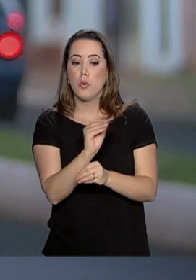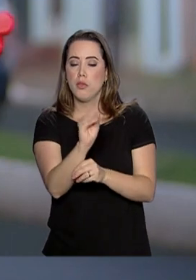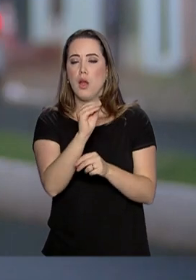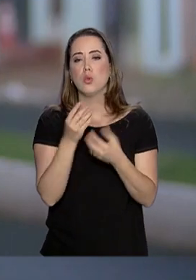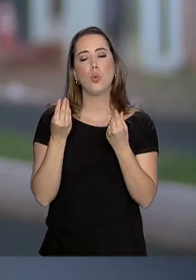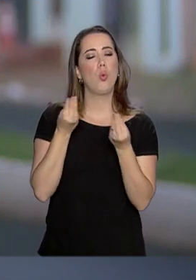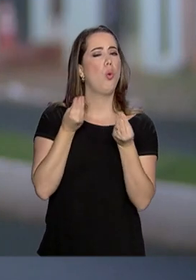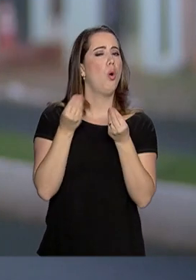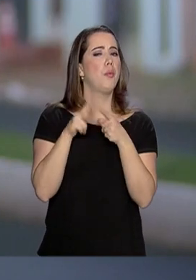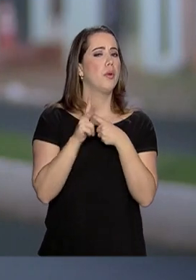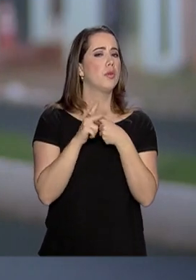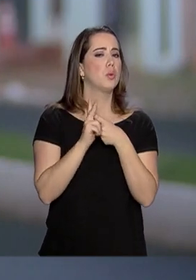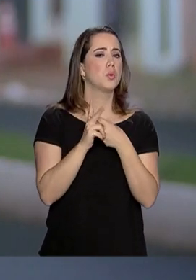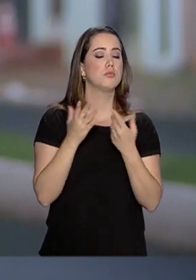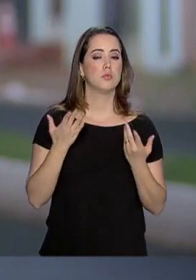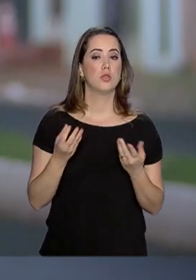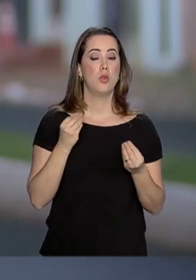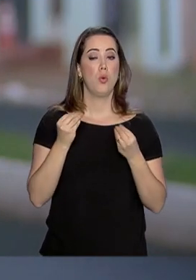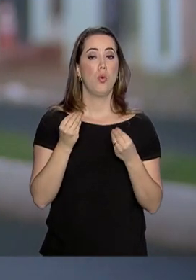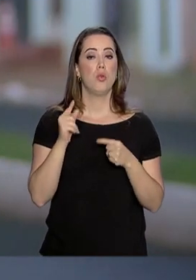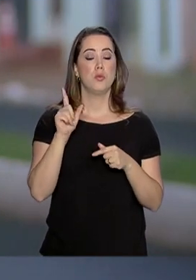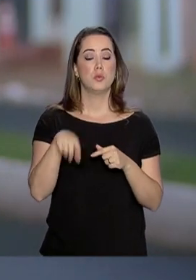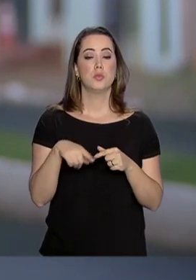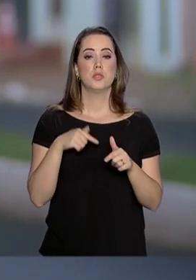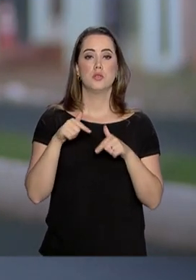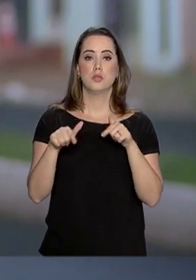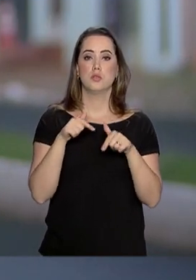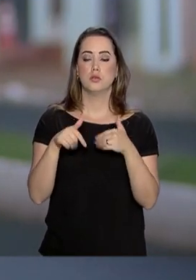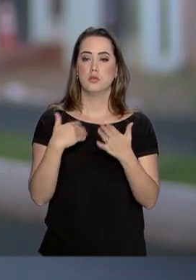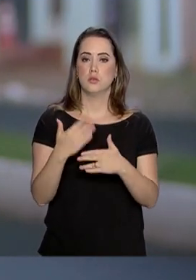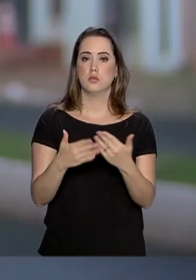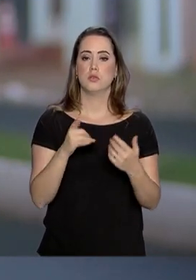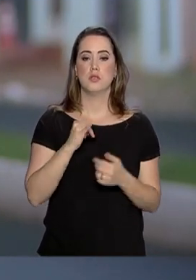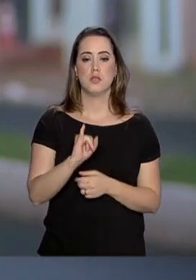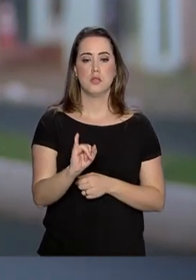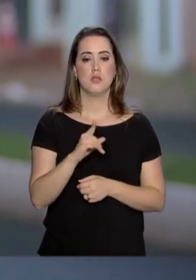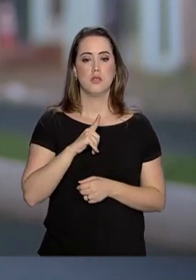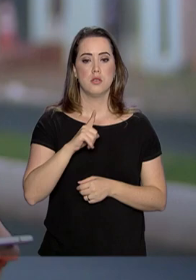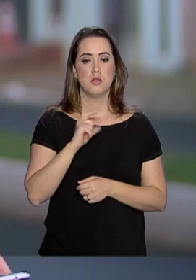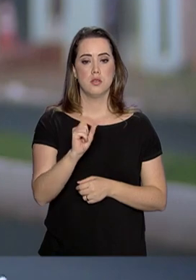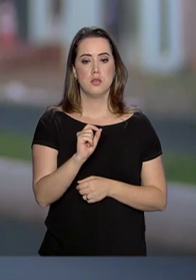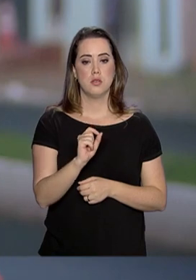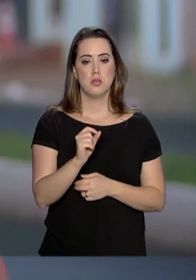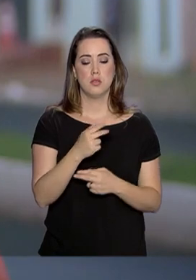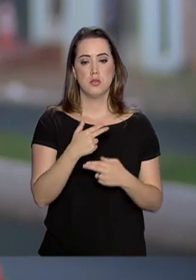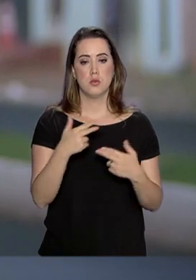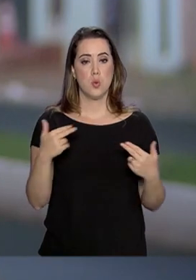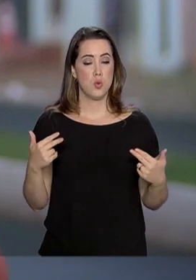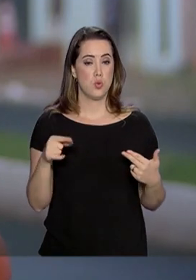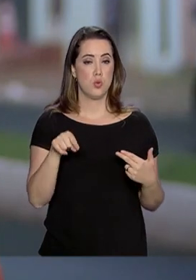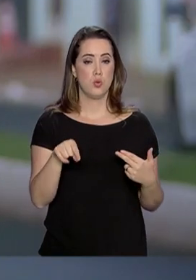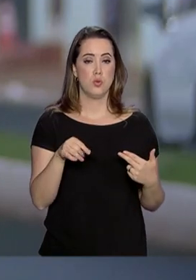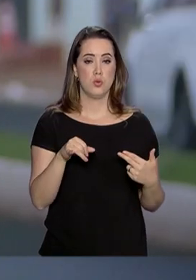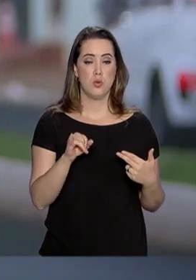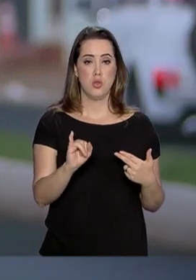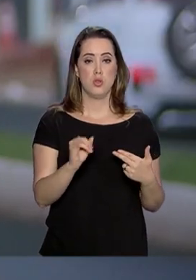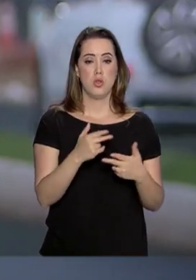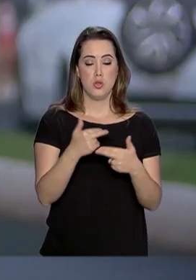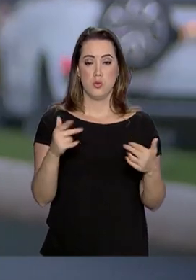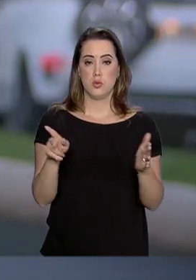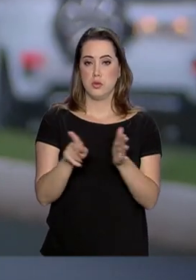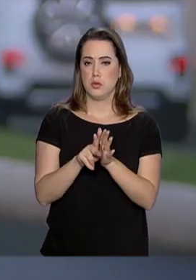manutenção do local e também como que está a operação. Se tem os instrumentos, como está a operação dos